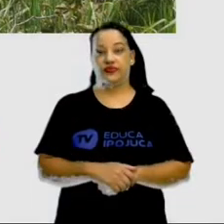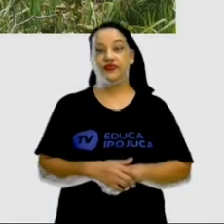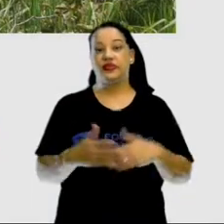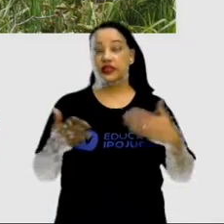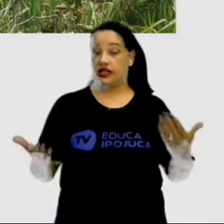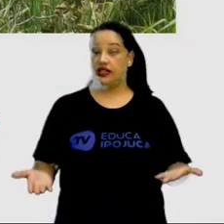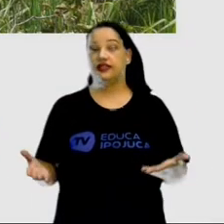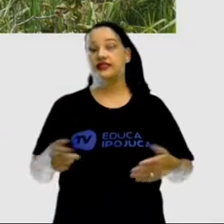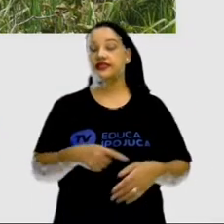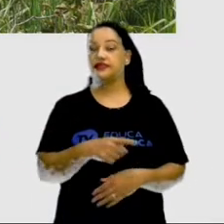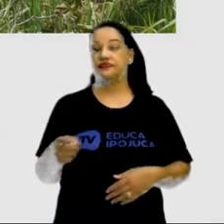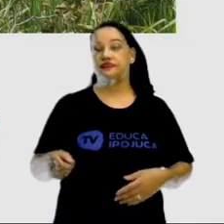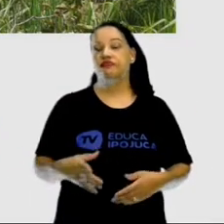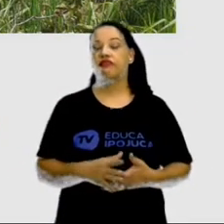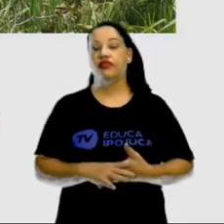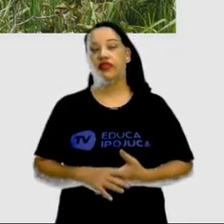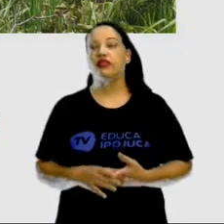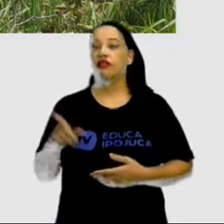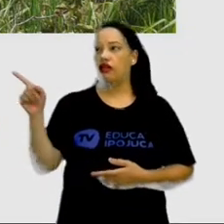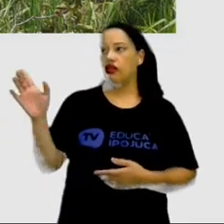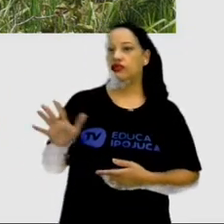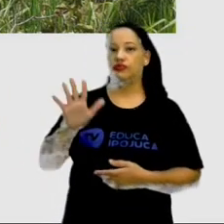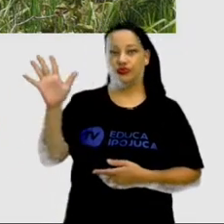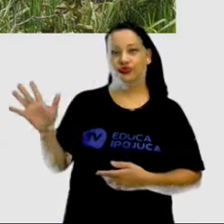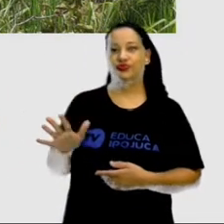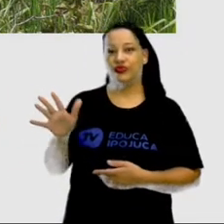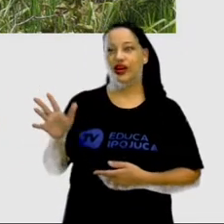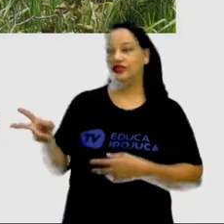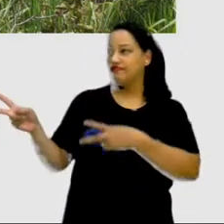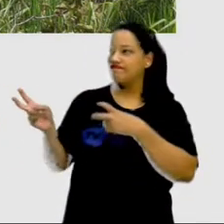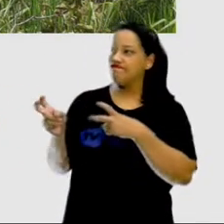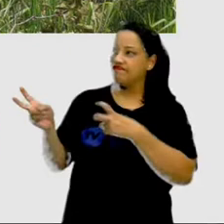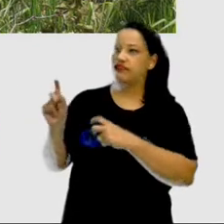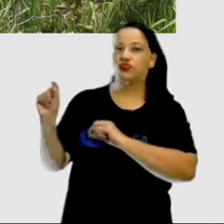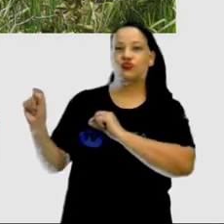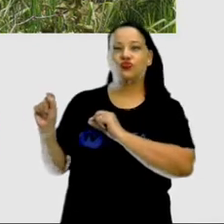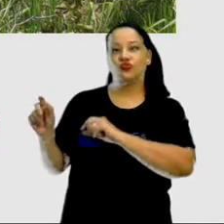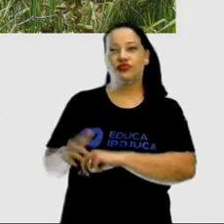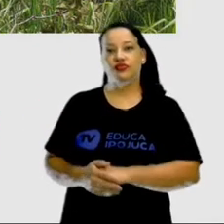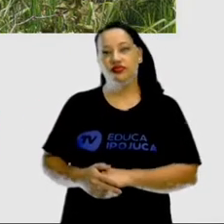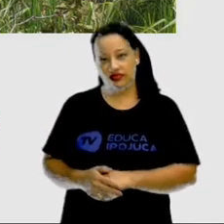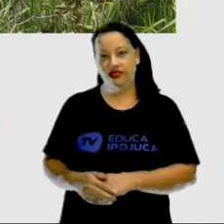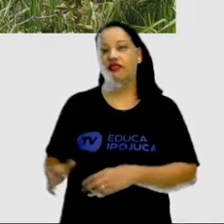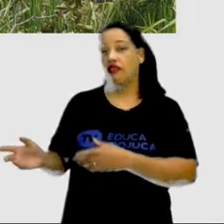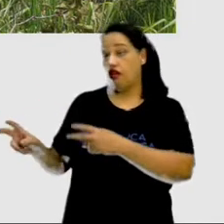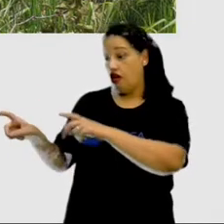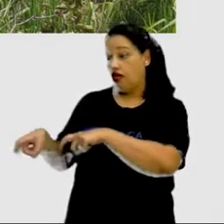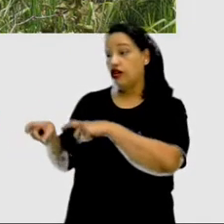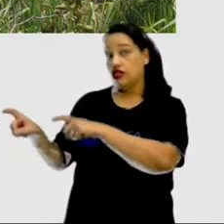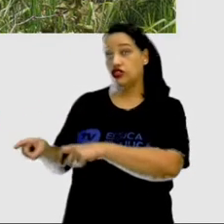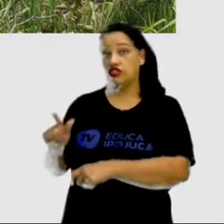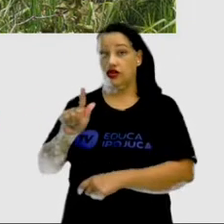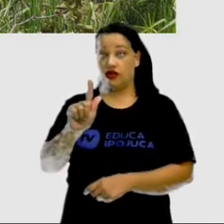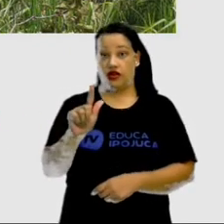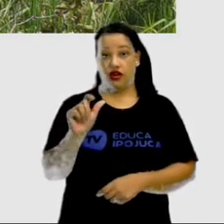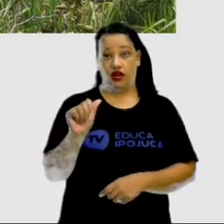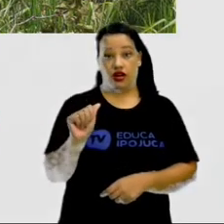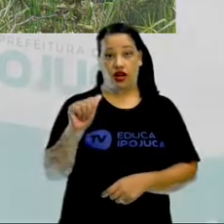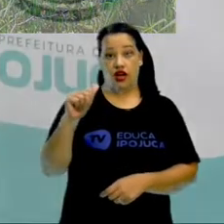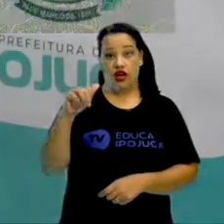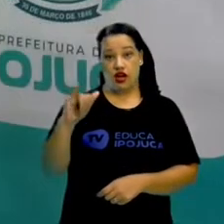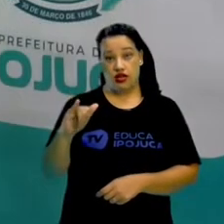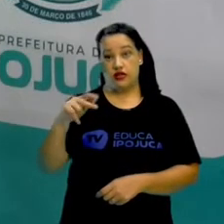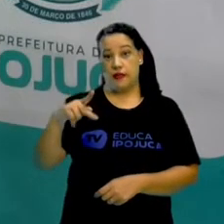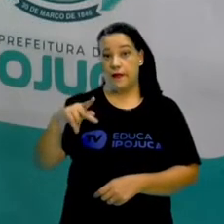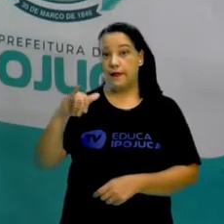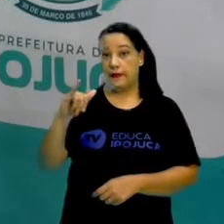Então pessoal, como nesta imagem aqui, nós podemos ver o engenho gaipió, tá certo? Então um dos engenhos